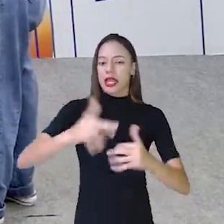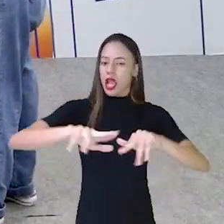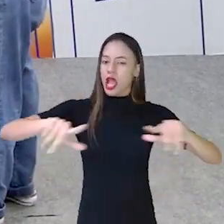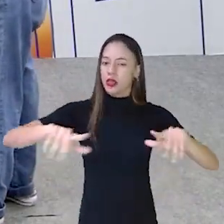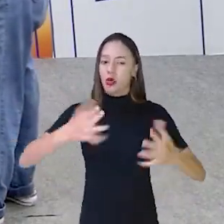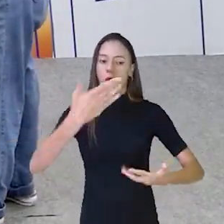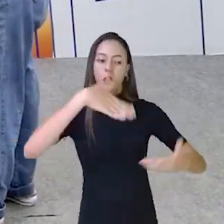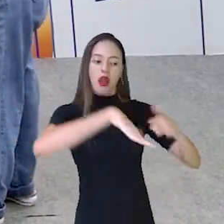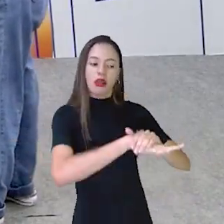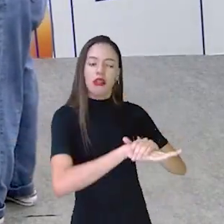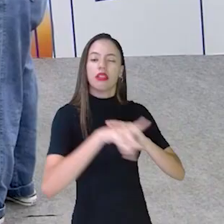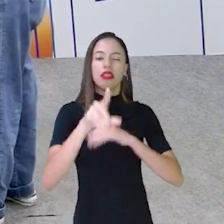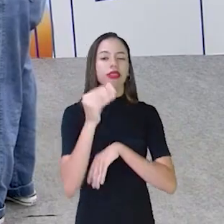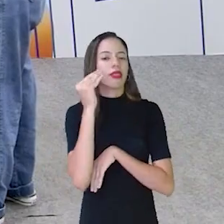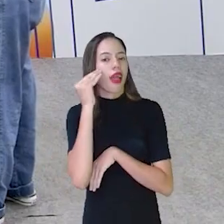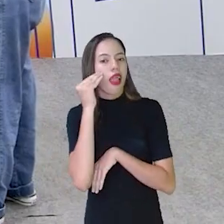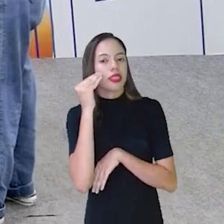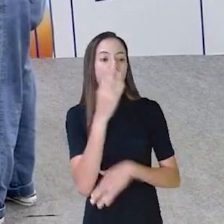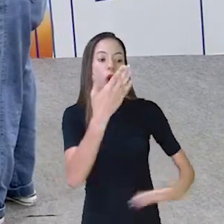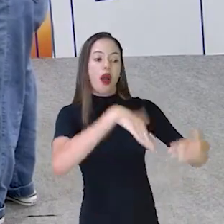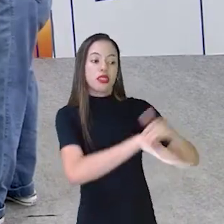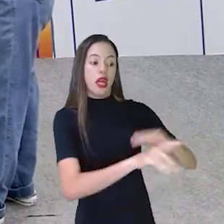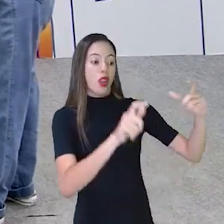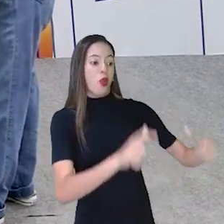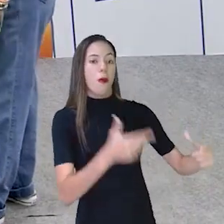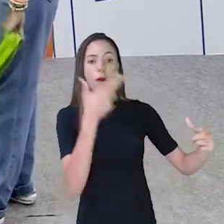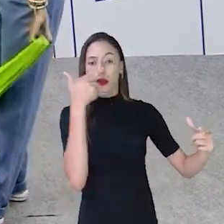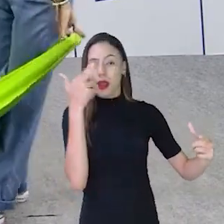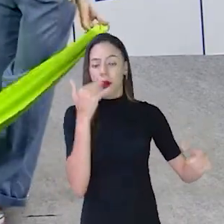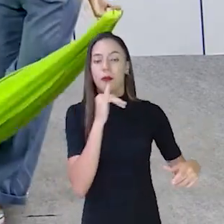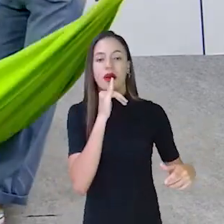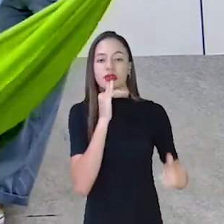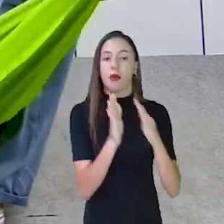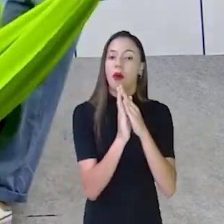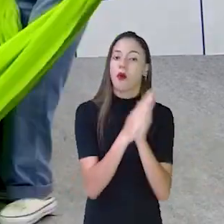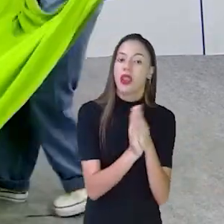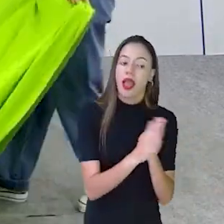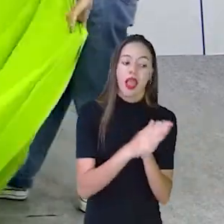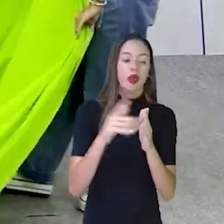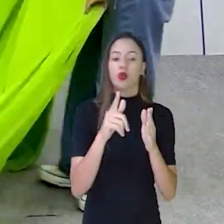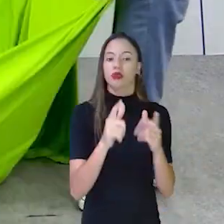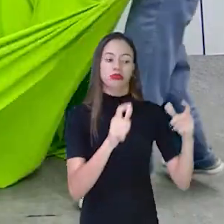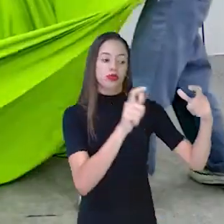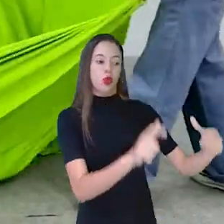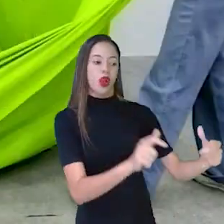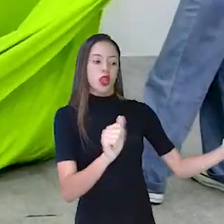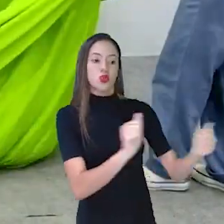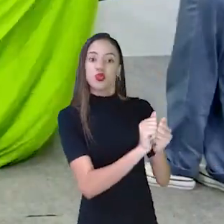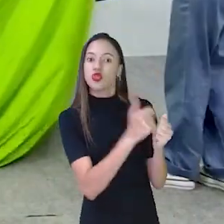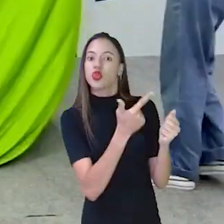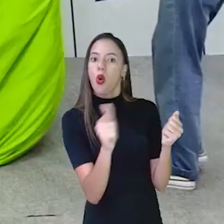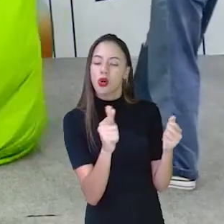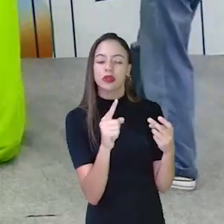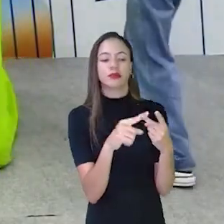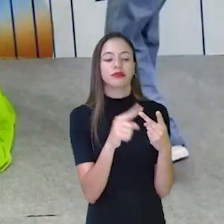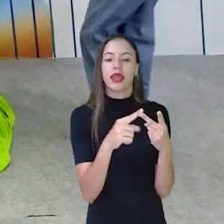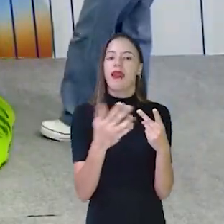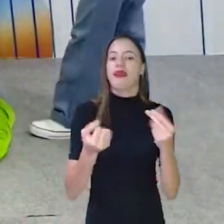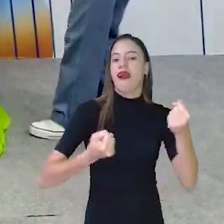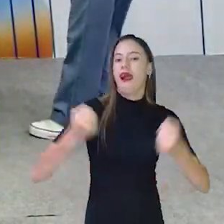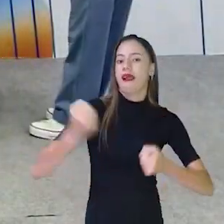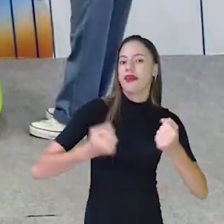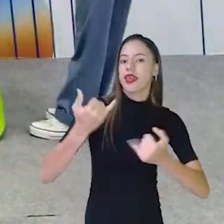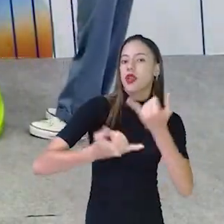vocês, tenta colocar tudo no mesmo lugar. Por exemplo, boneco, colocar no mesmo cantinho, juntinho do outro. Carrinho.